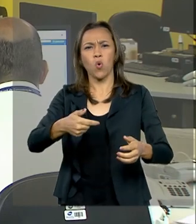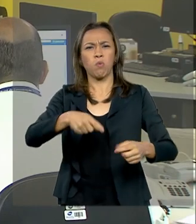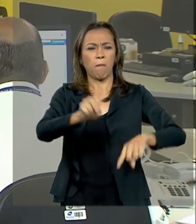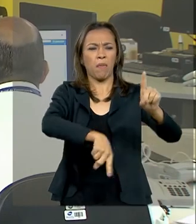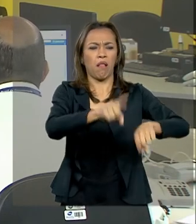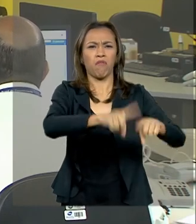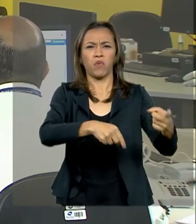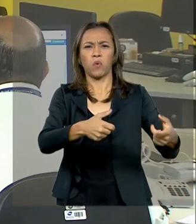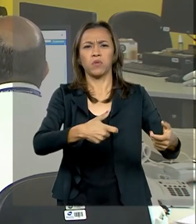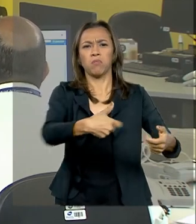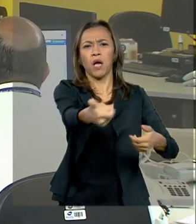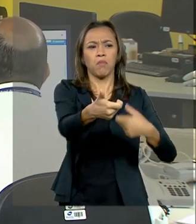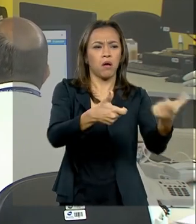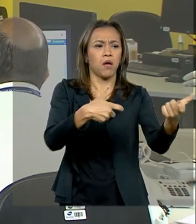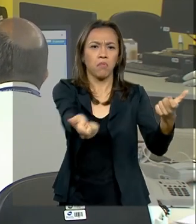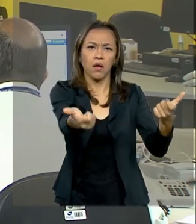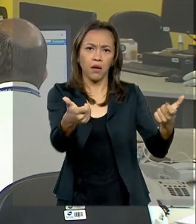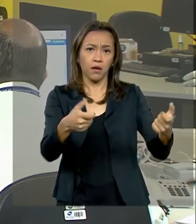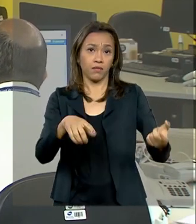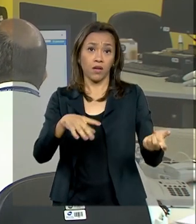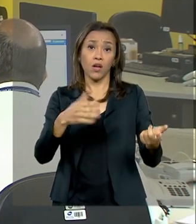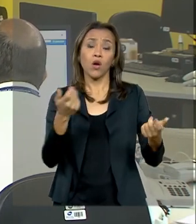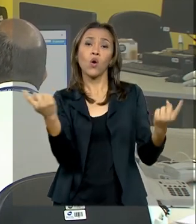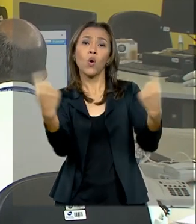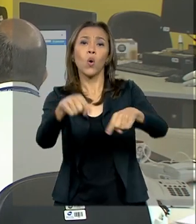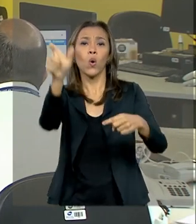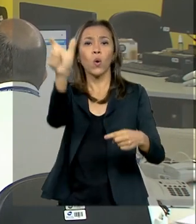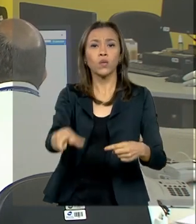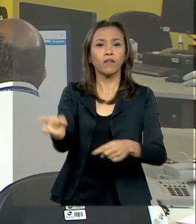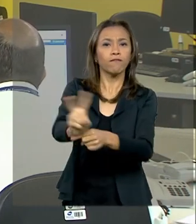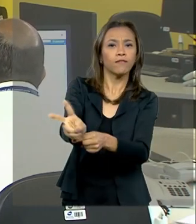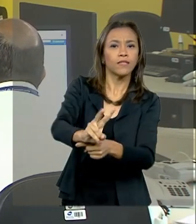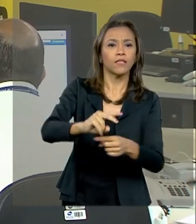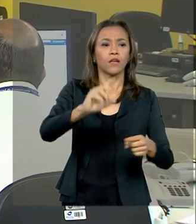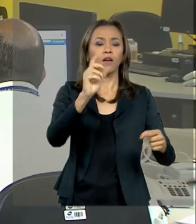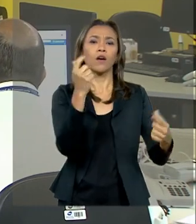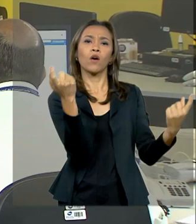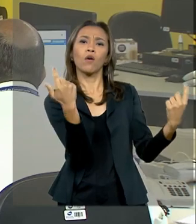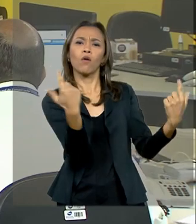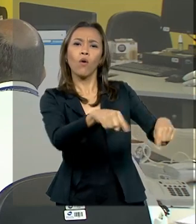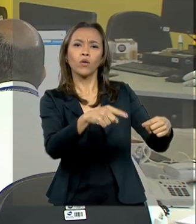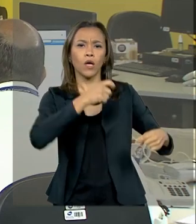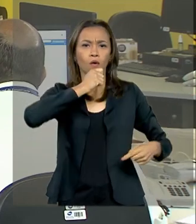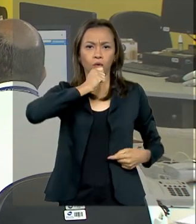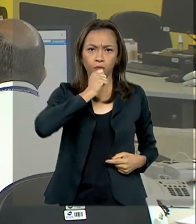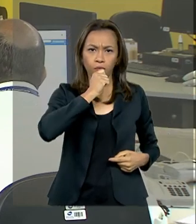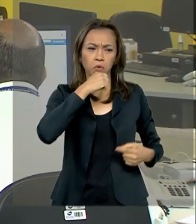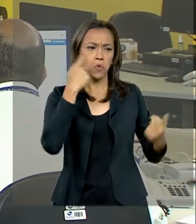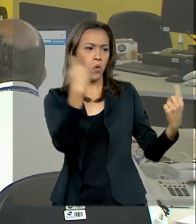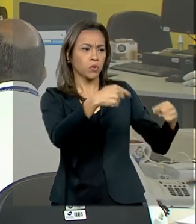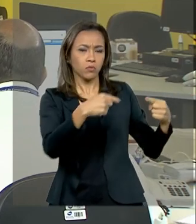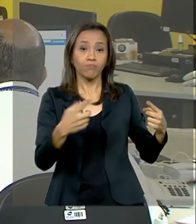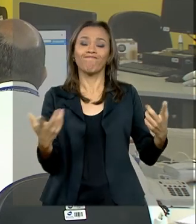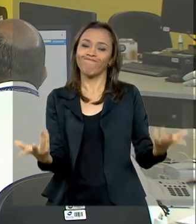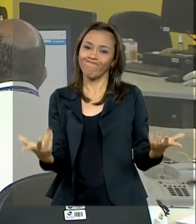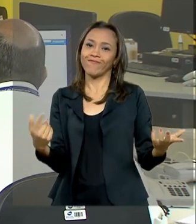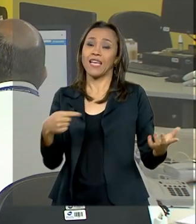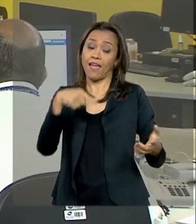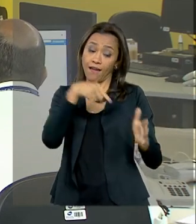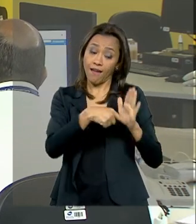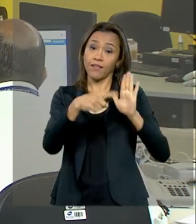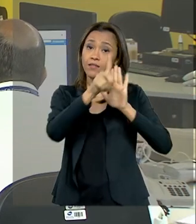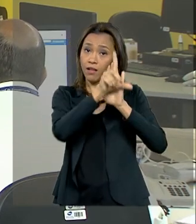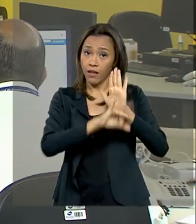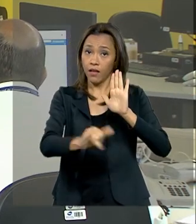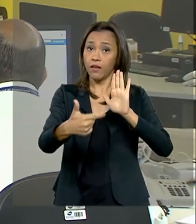contra atletas, adversários, árbitros fiscais ou organizadores de eventos esportivos. Um exemplo prático dessa lei é